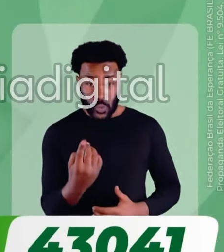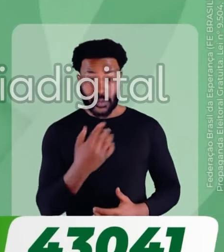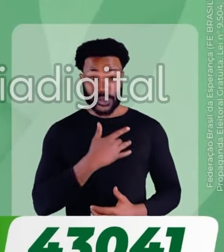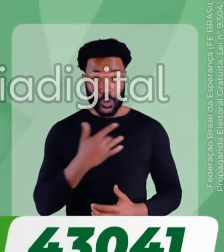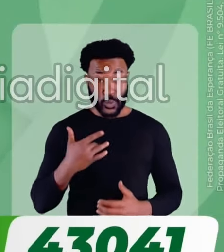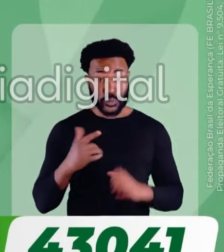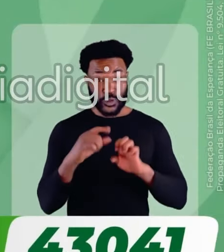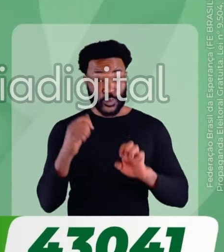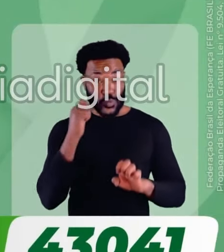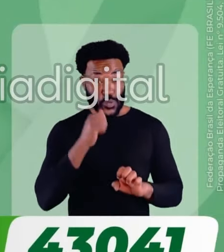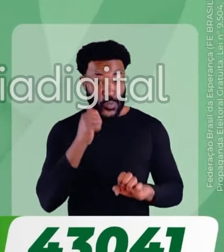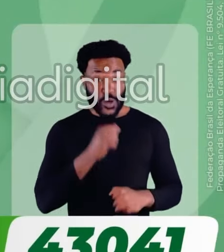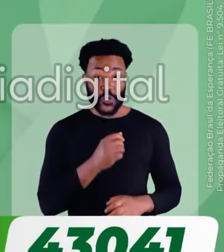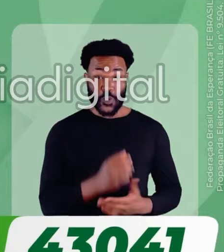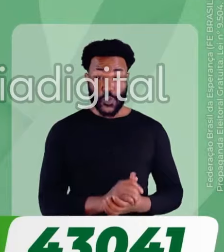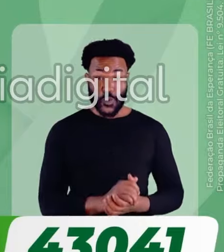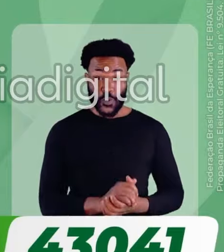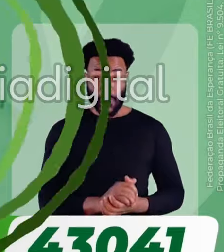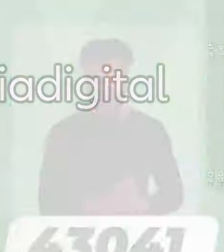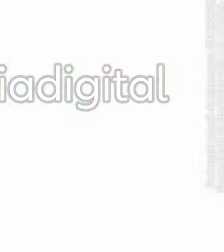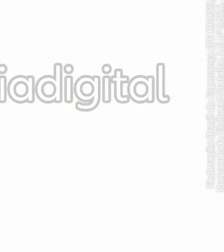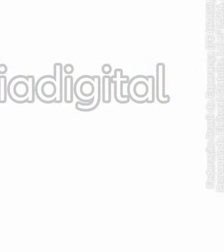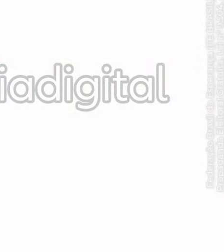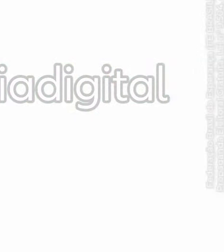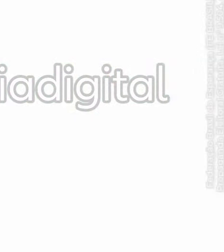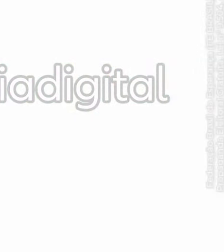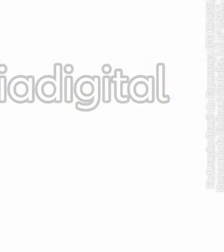Pela Saúde Empreendedores no Feminino. Samanta Dias.